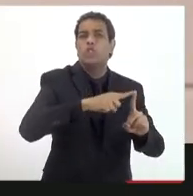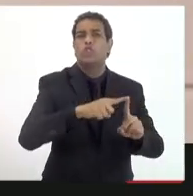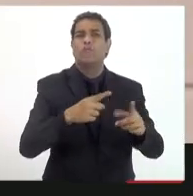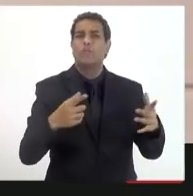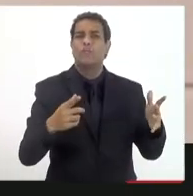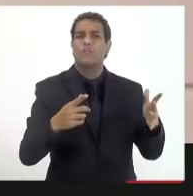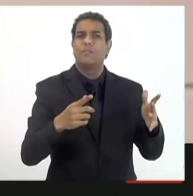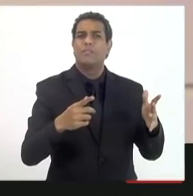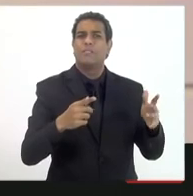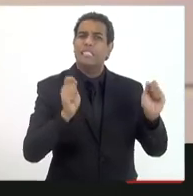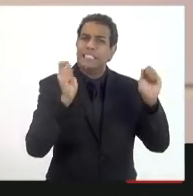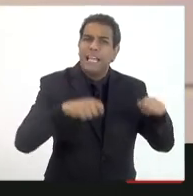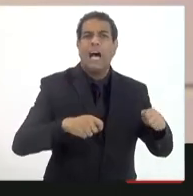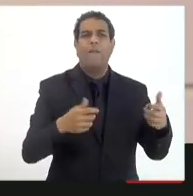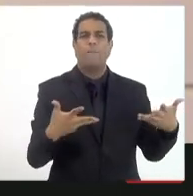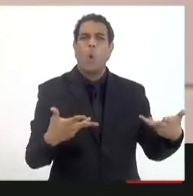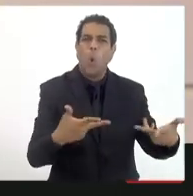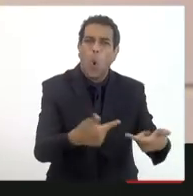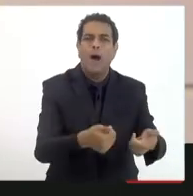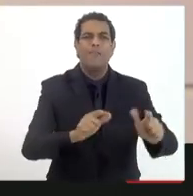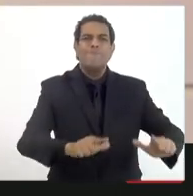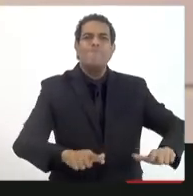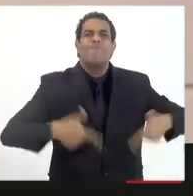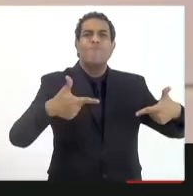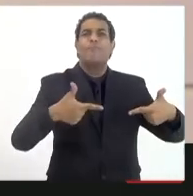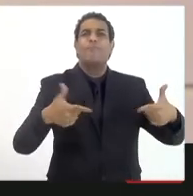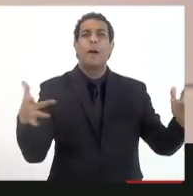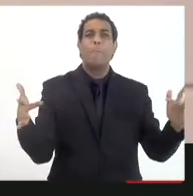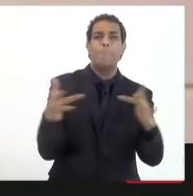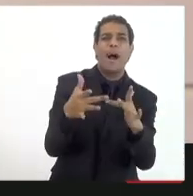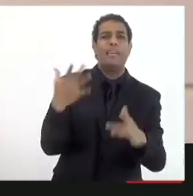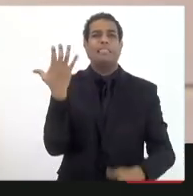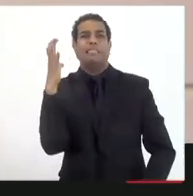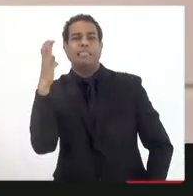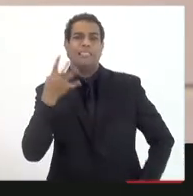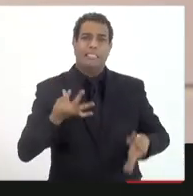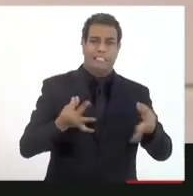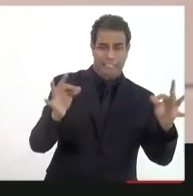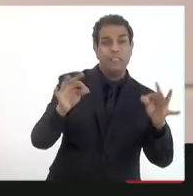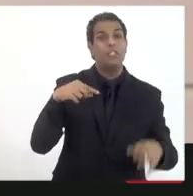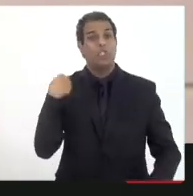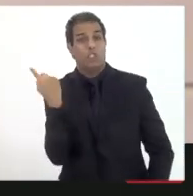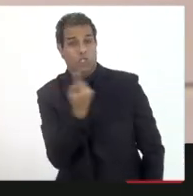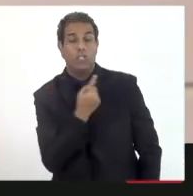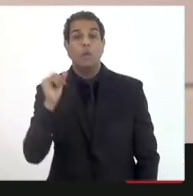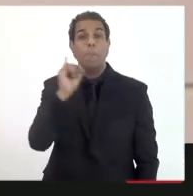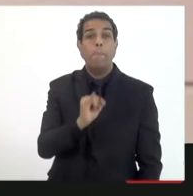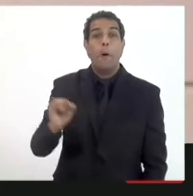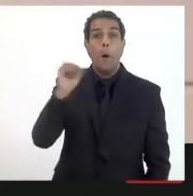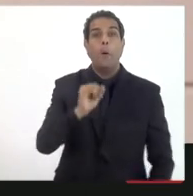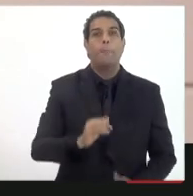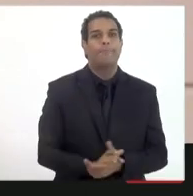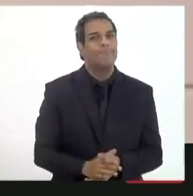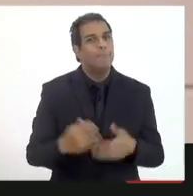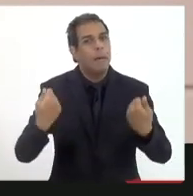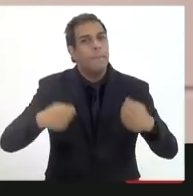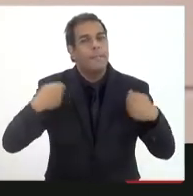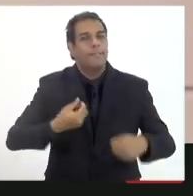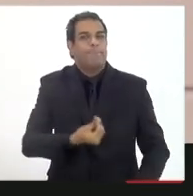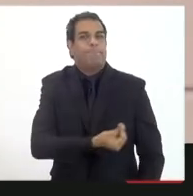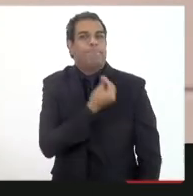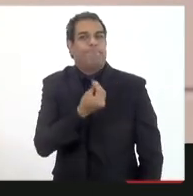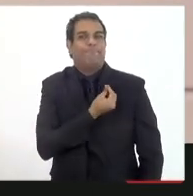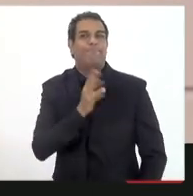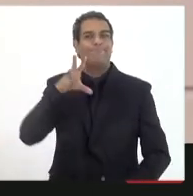limpa uma indústria intensiva em ciência e tecnologia e para isso é fundamental a presença e a atuação